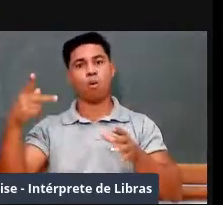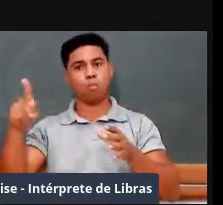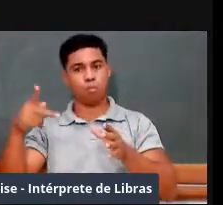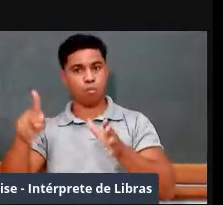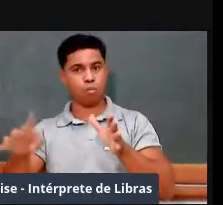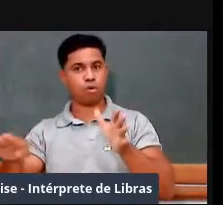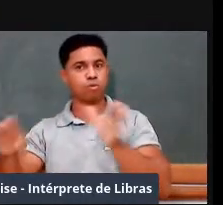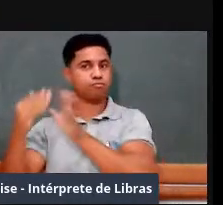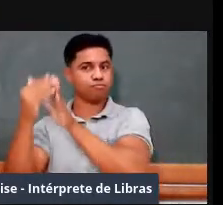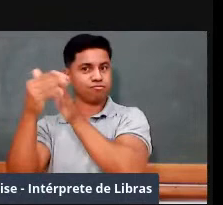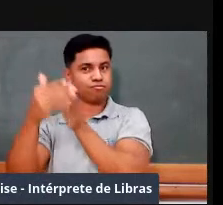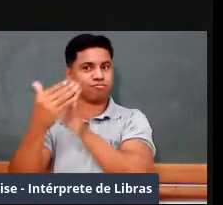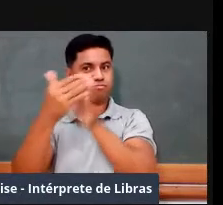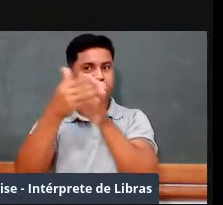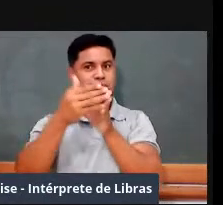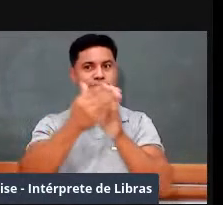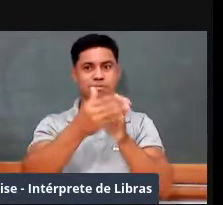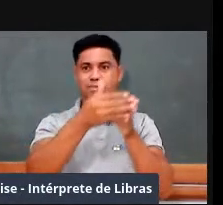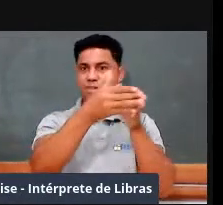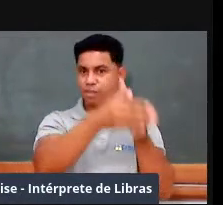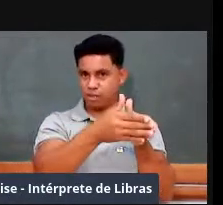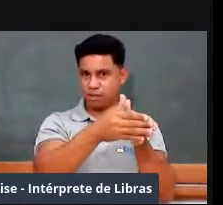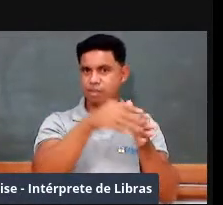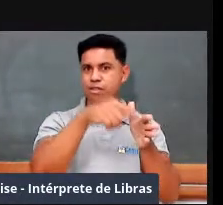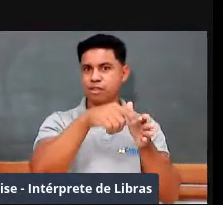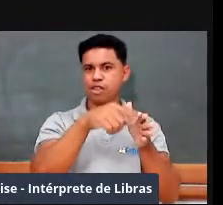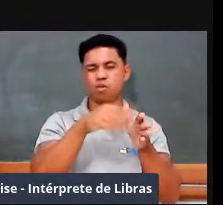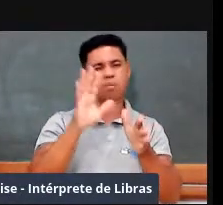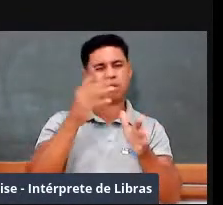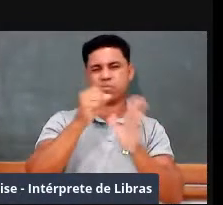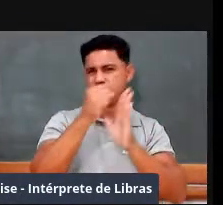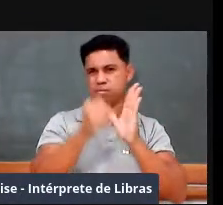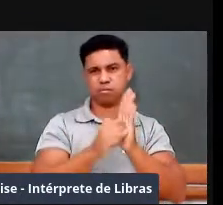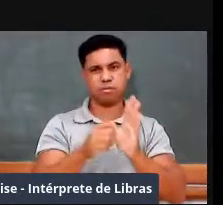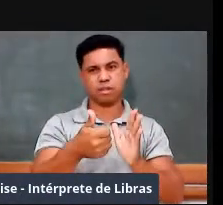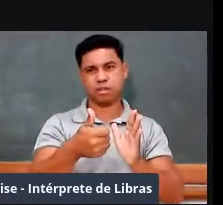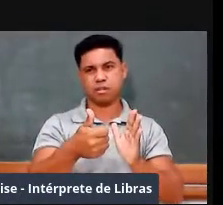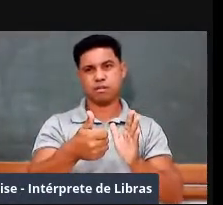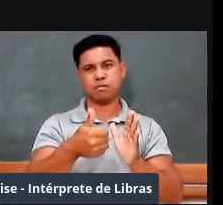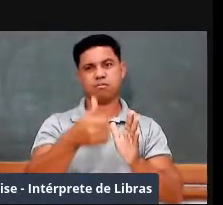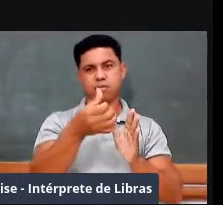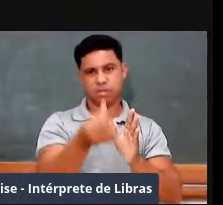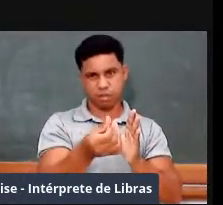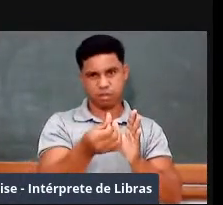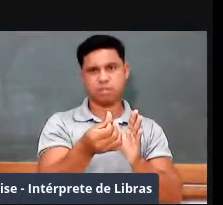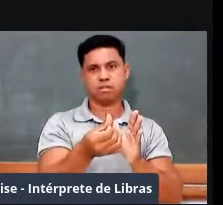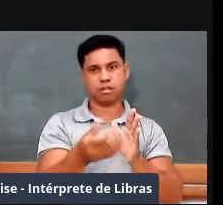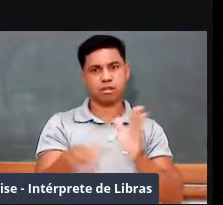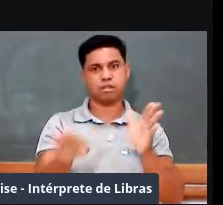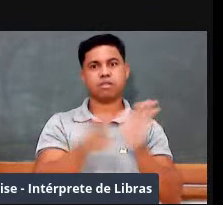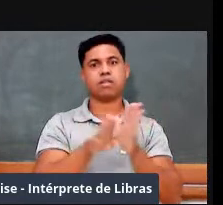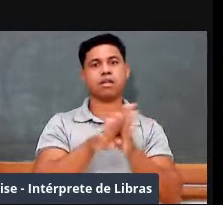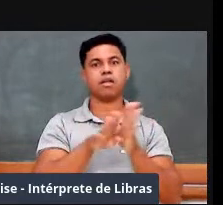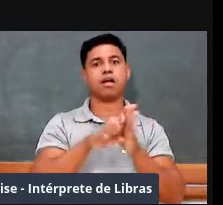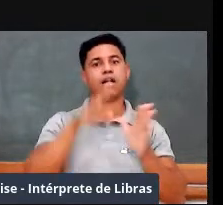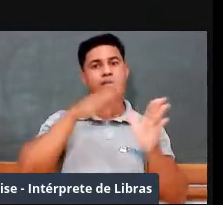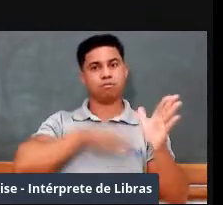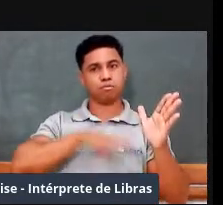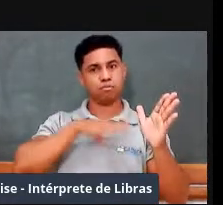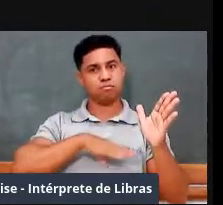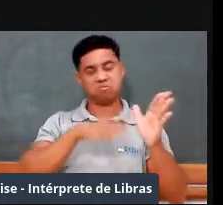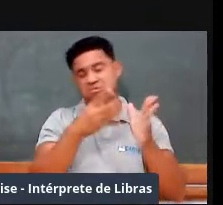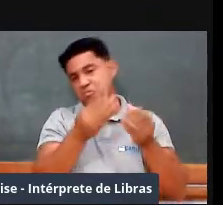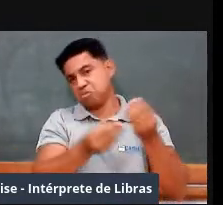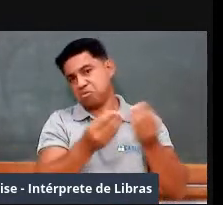costa brasileira, desde então do século XVI, quando chegam os portugueses, século